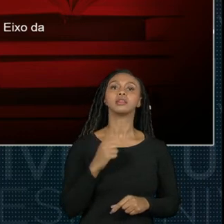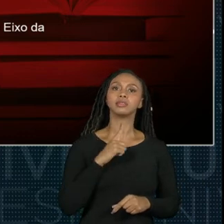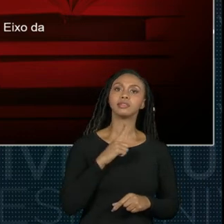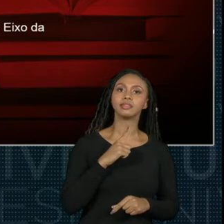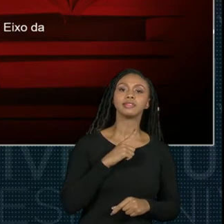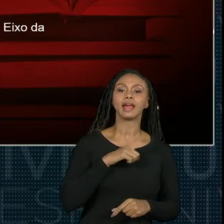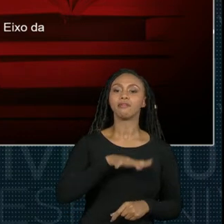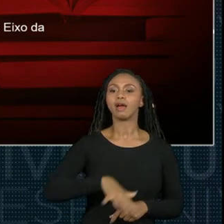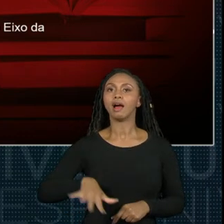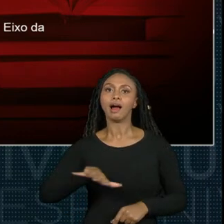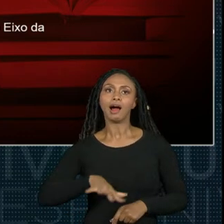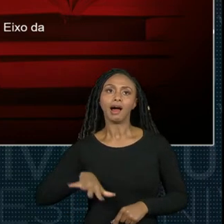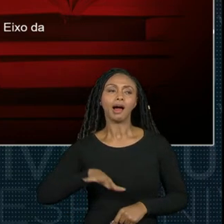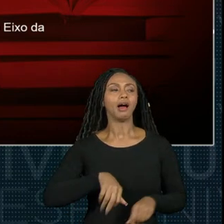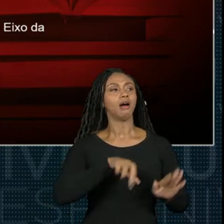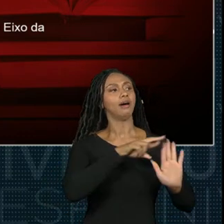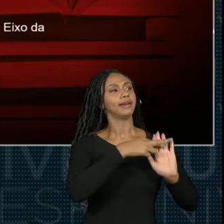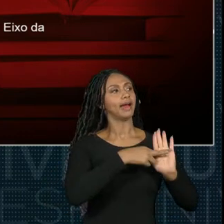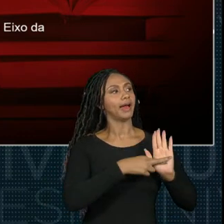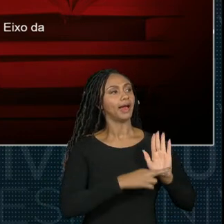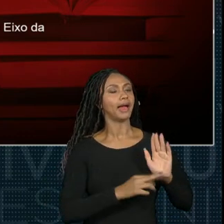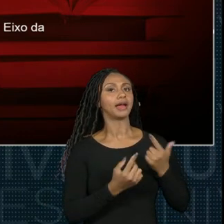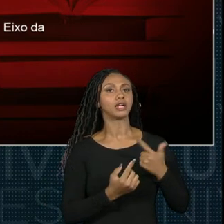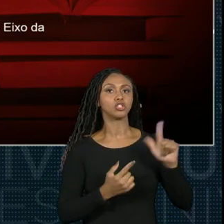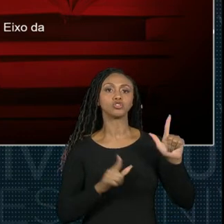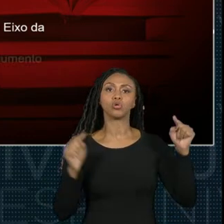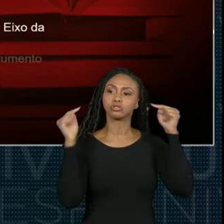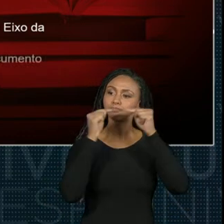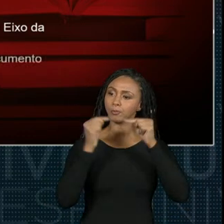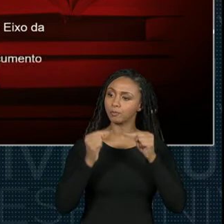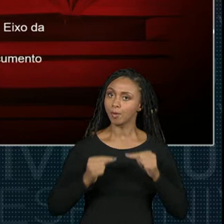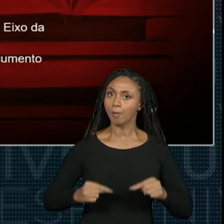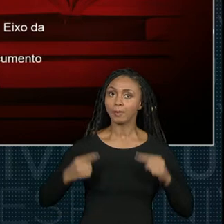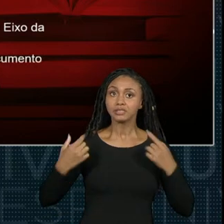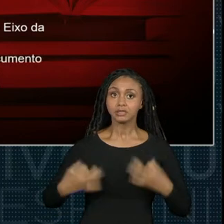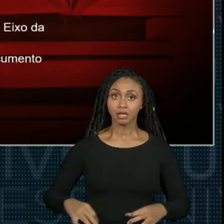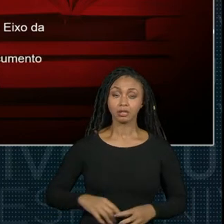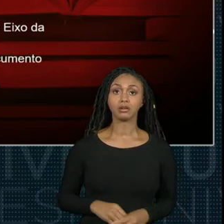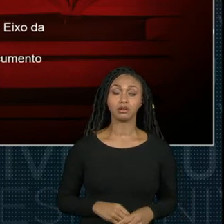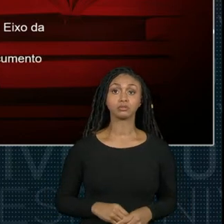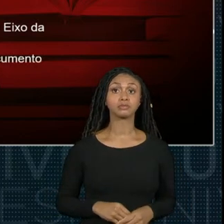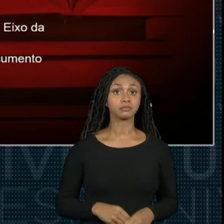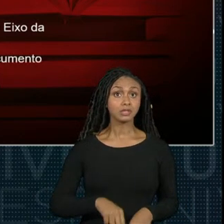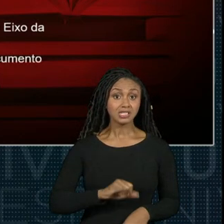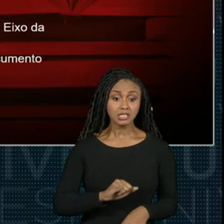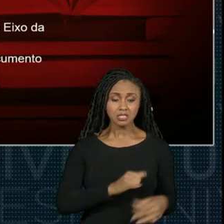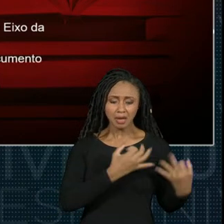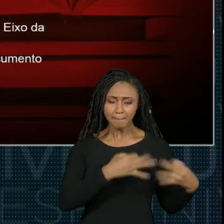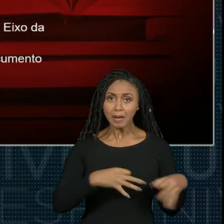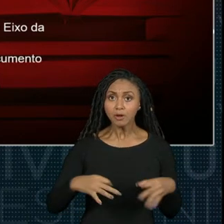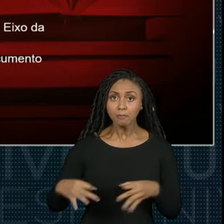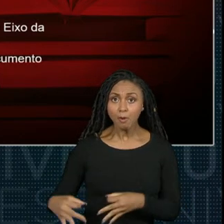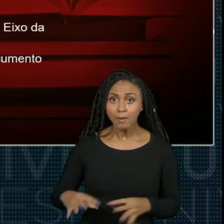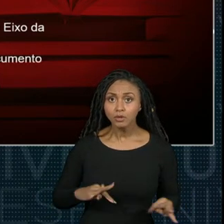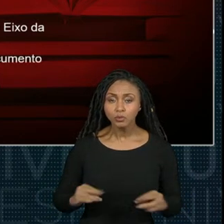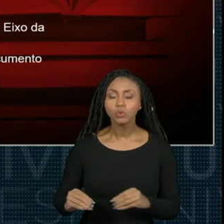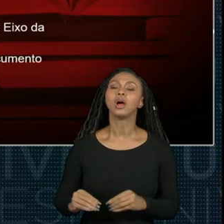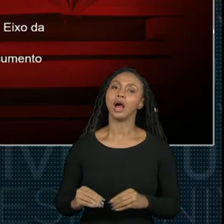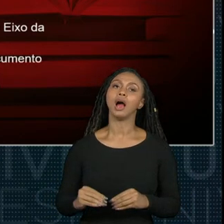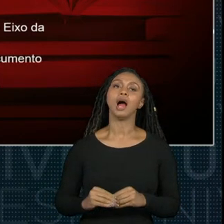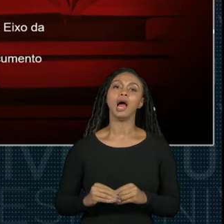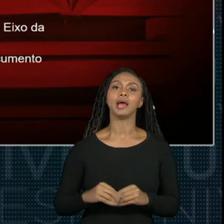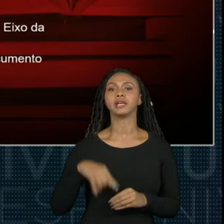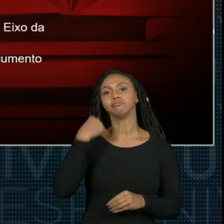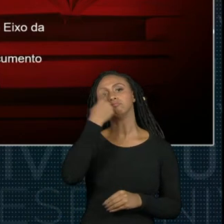eixo e as outras regras exigidas na documentação estão sendo seguidas e se tudo estiver nos conformes as horas vão ser